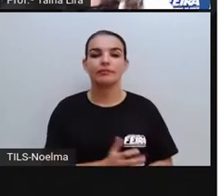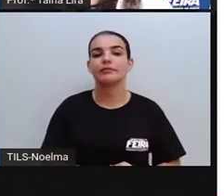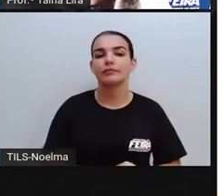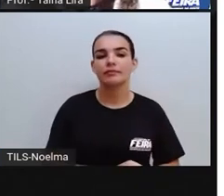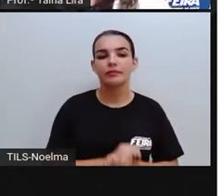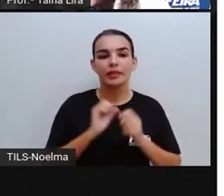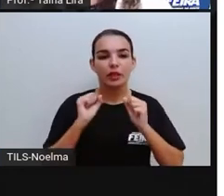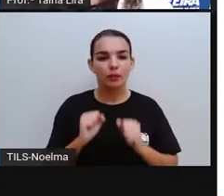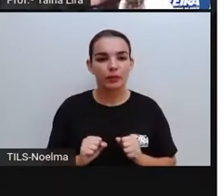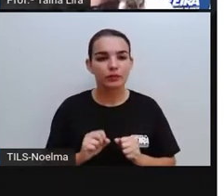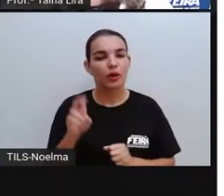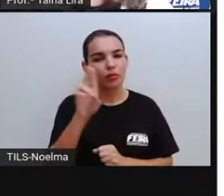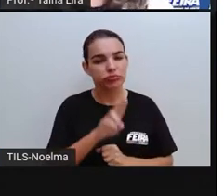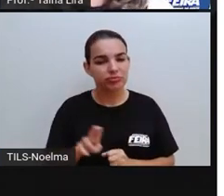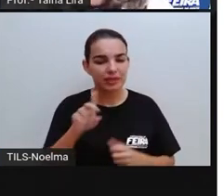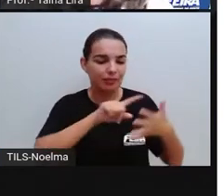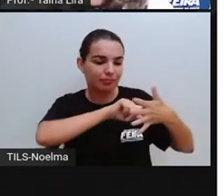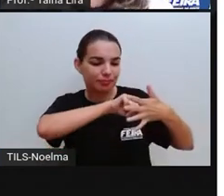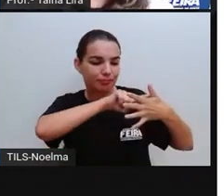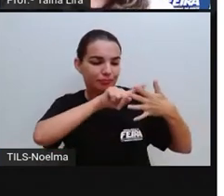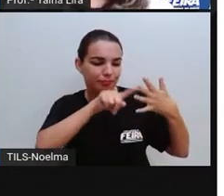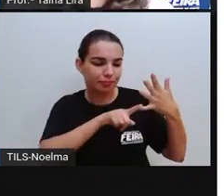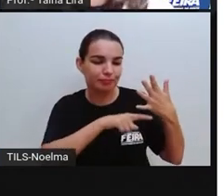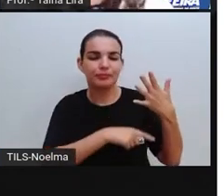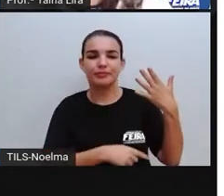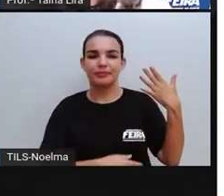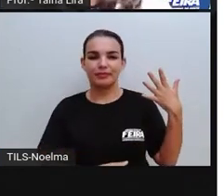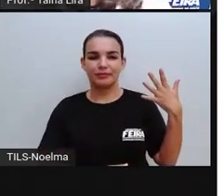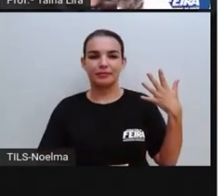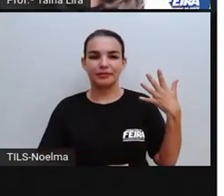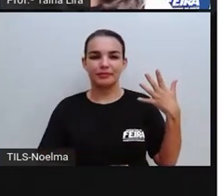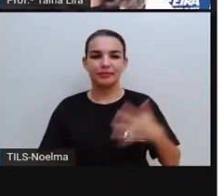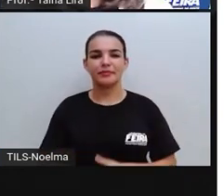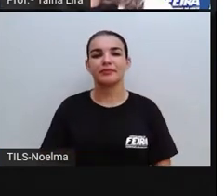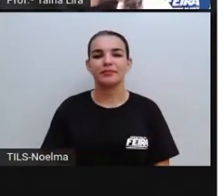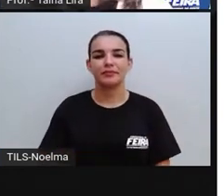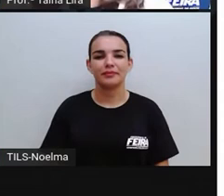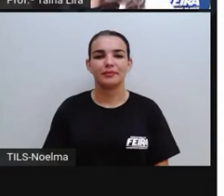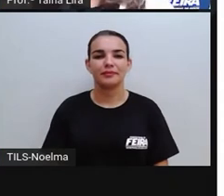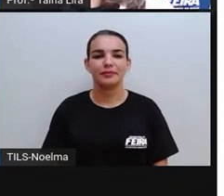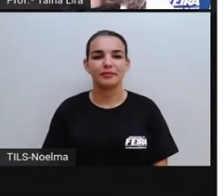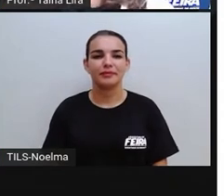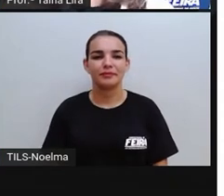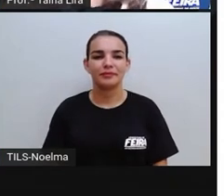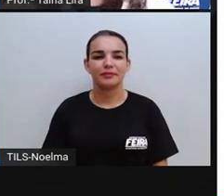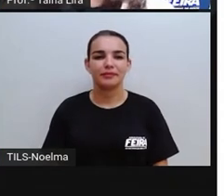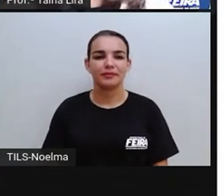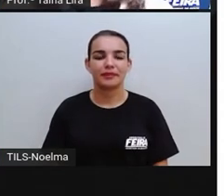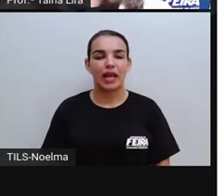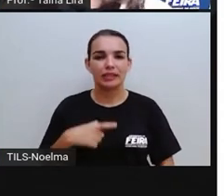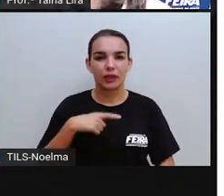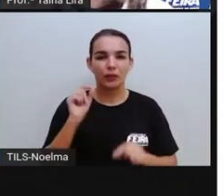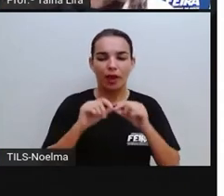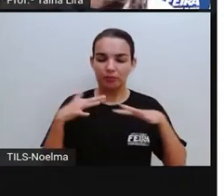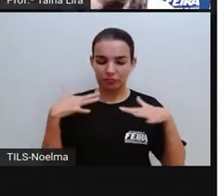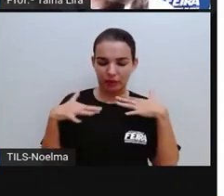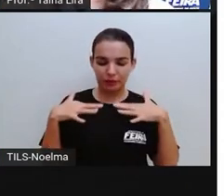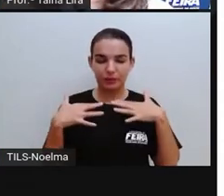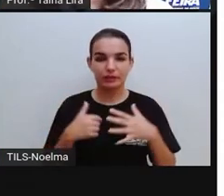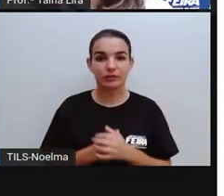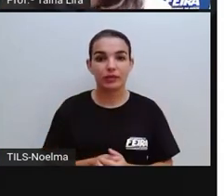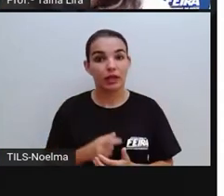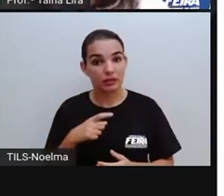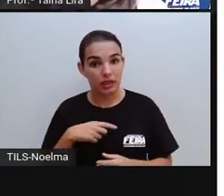o GIF, que são aquelas imagens, né, que têm movimento. Então, a gente vê aí alguns sites